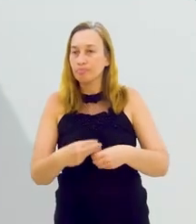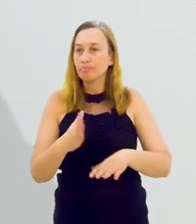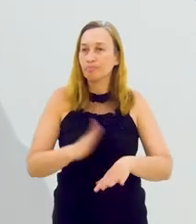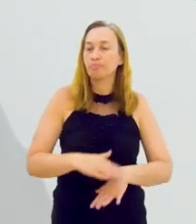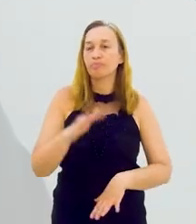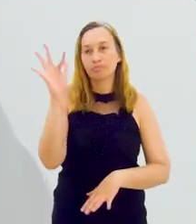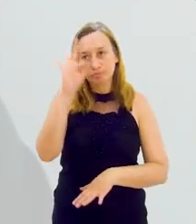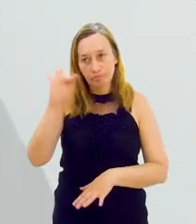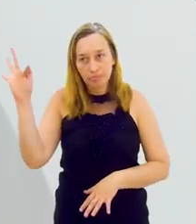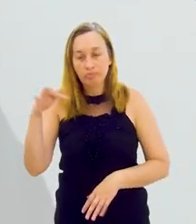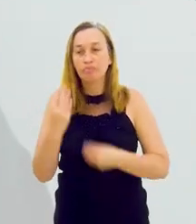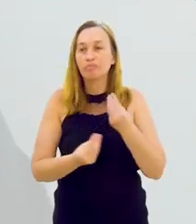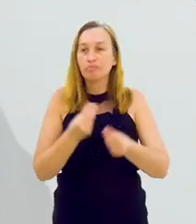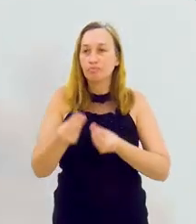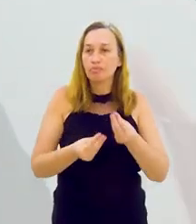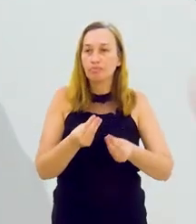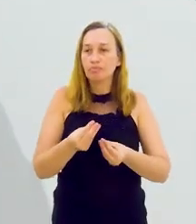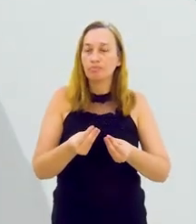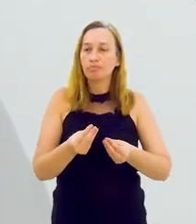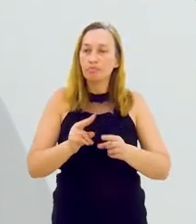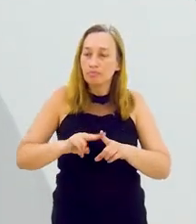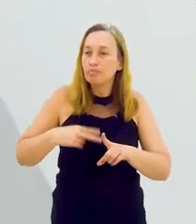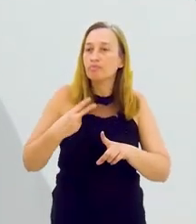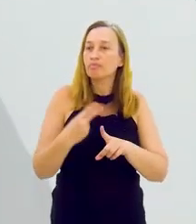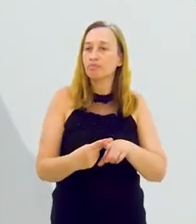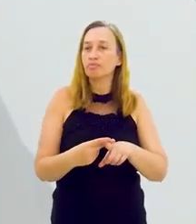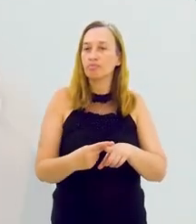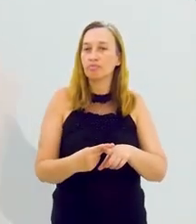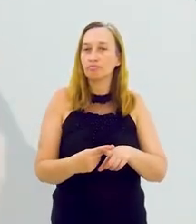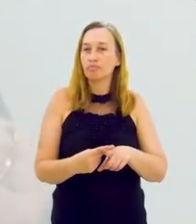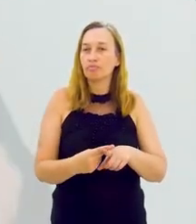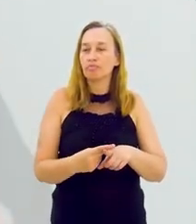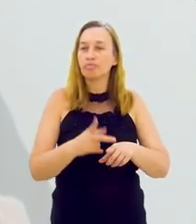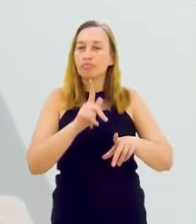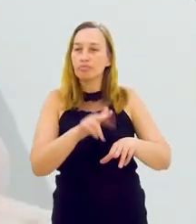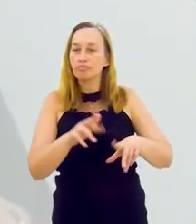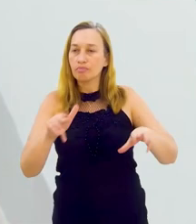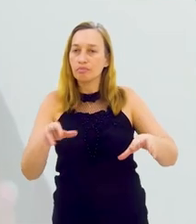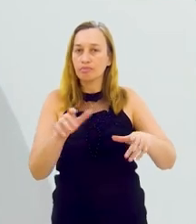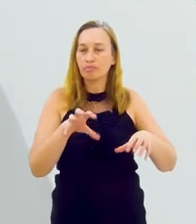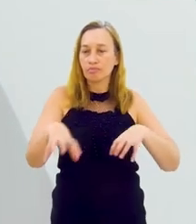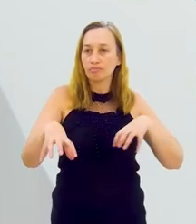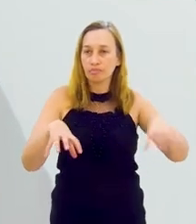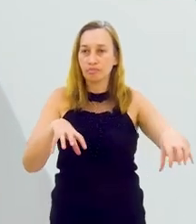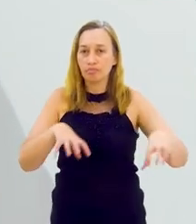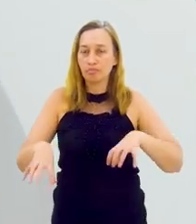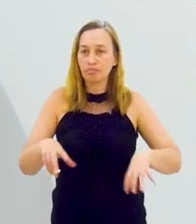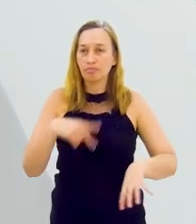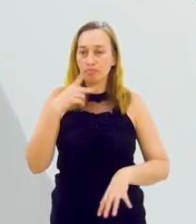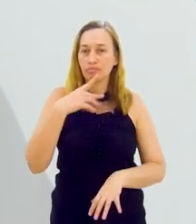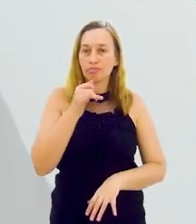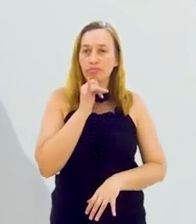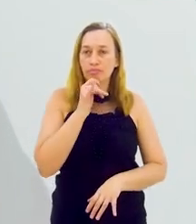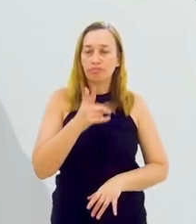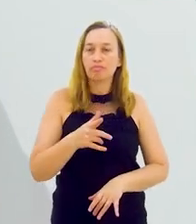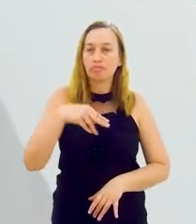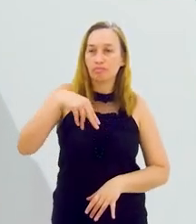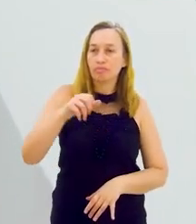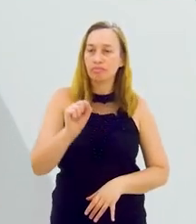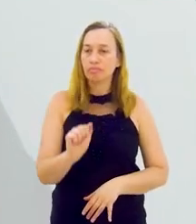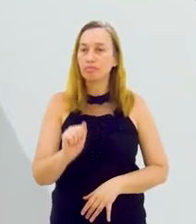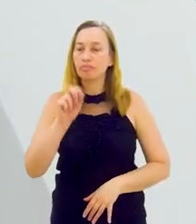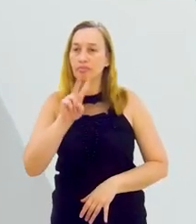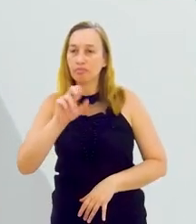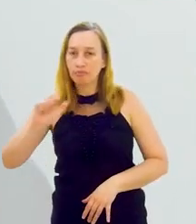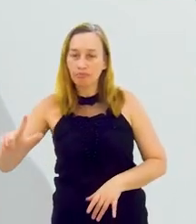só do próprio Estado ou dos municípios, mas do governo federal. De que maneira isso vai se desdobrando também nos diversos setores.